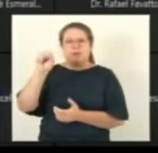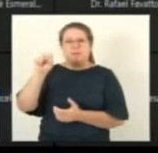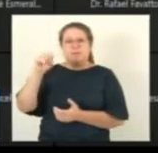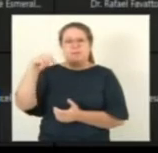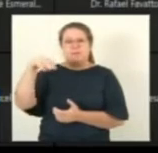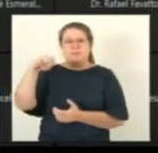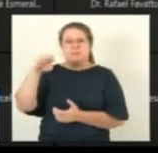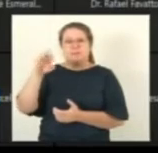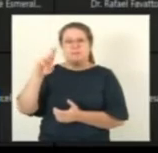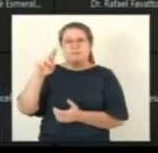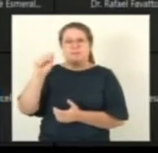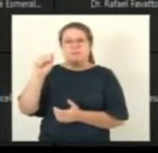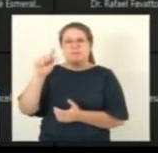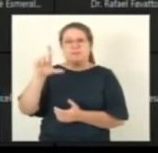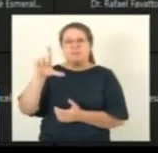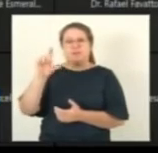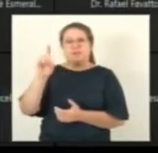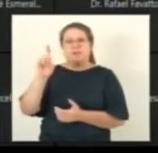Esmeraldo